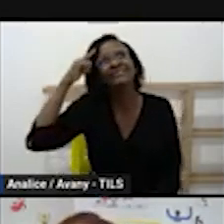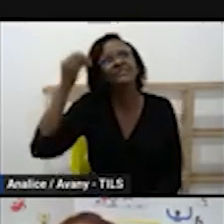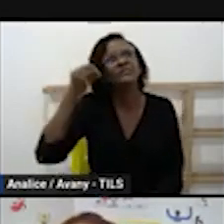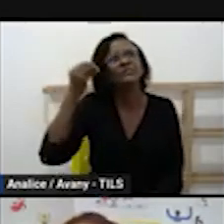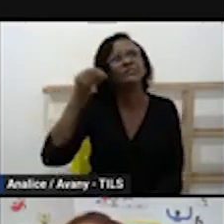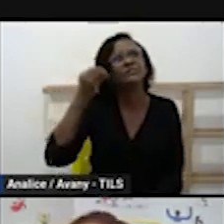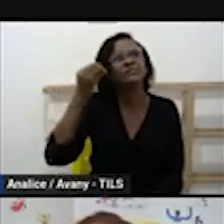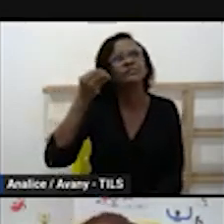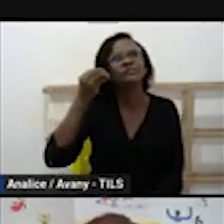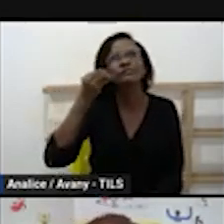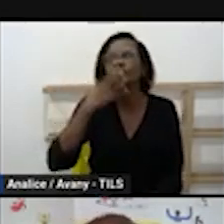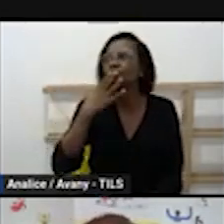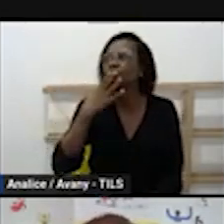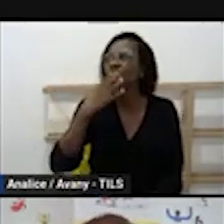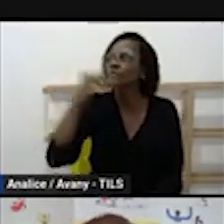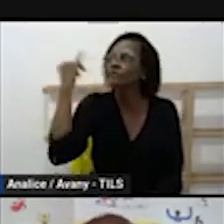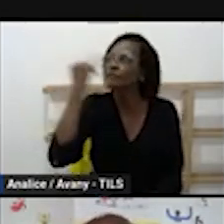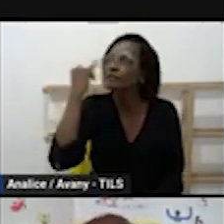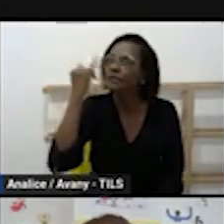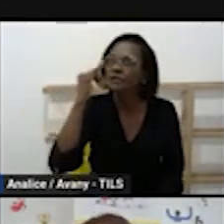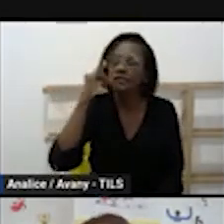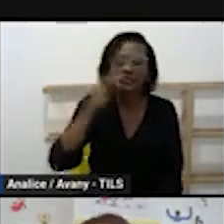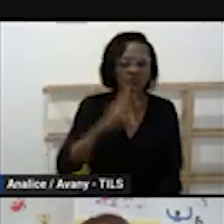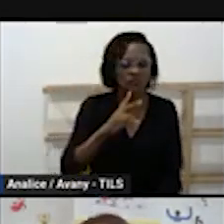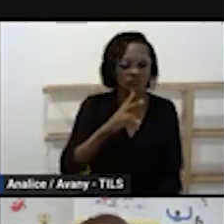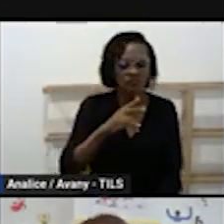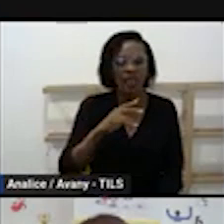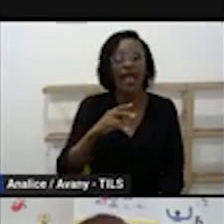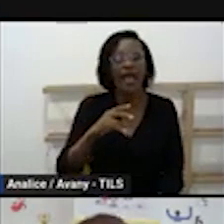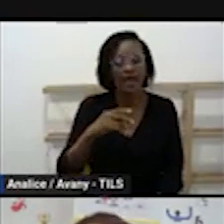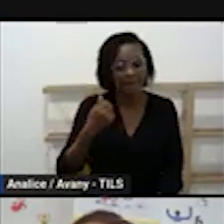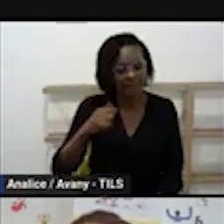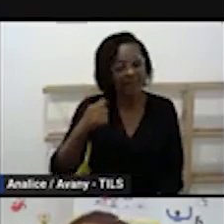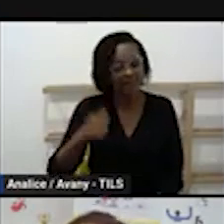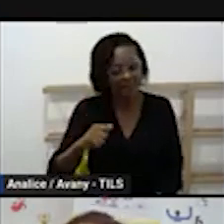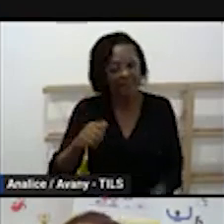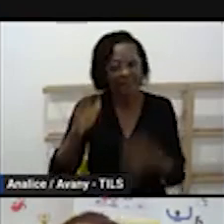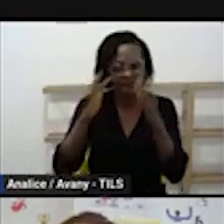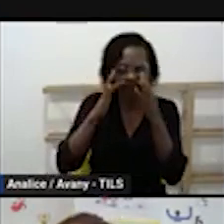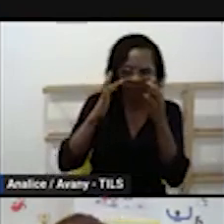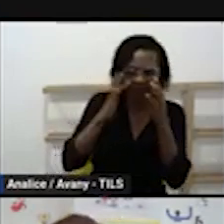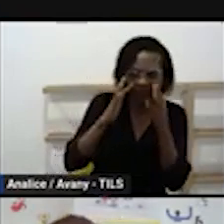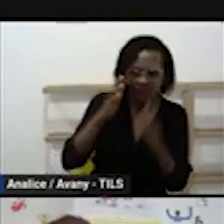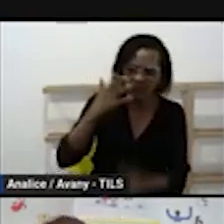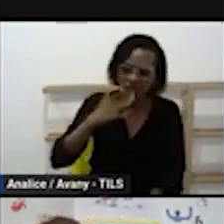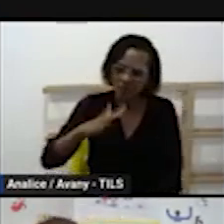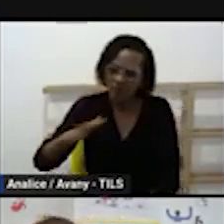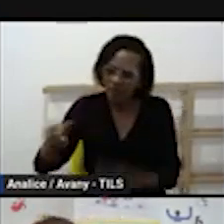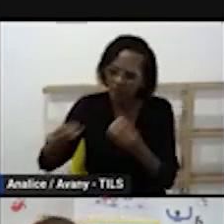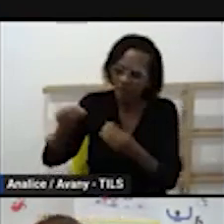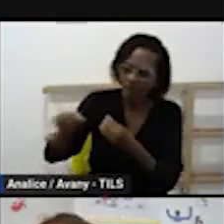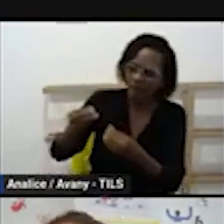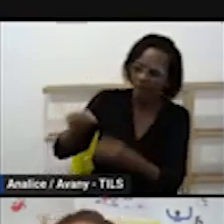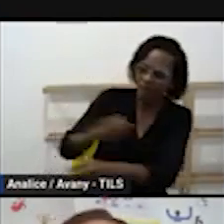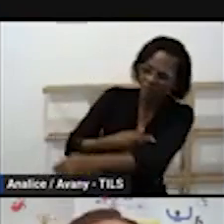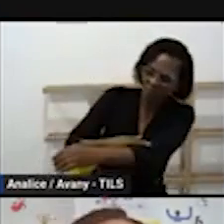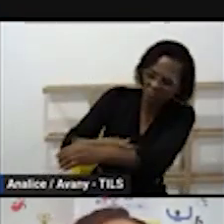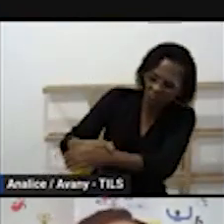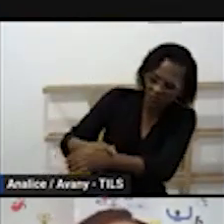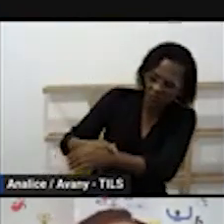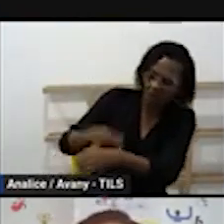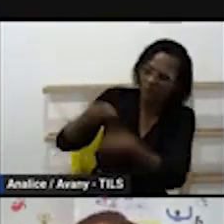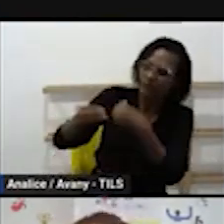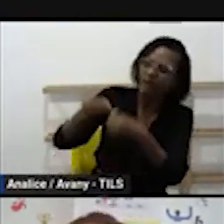em tudo isso que vocês estão trazendo e a criança, Marcelo, fala que a criança compreende como a escola está